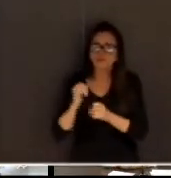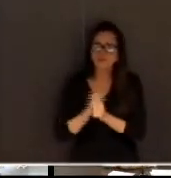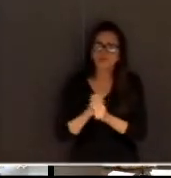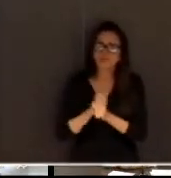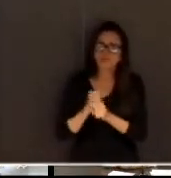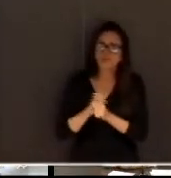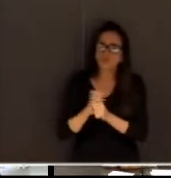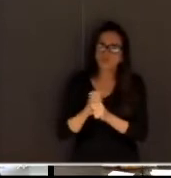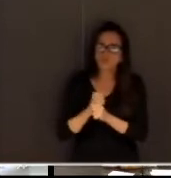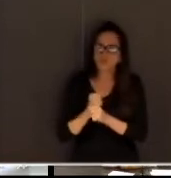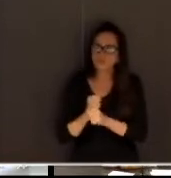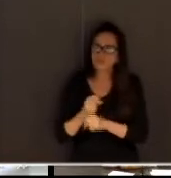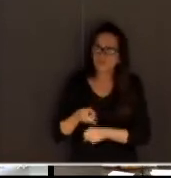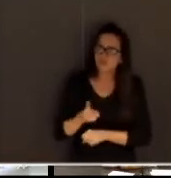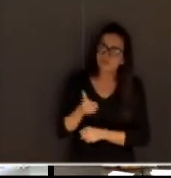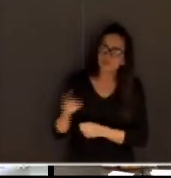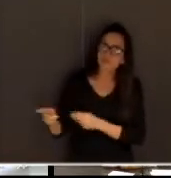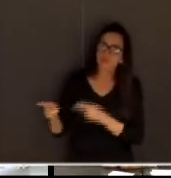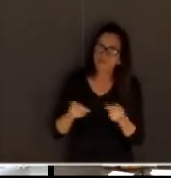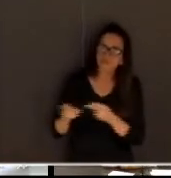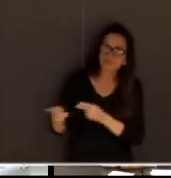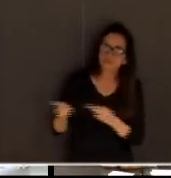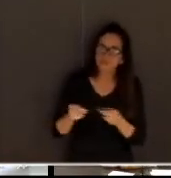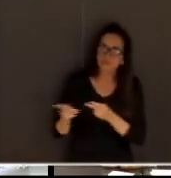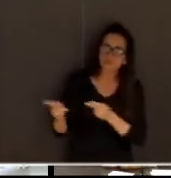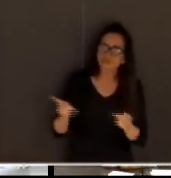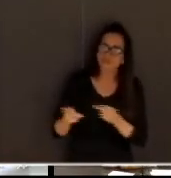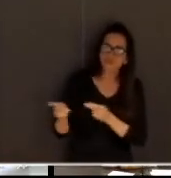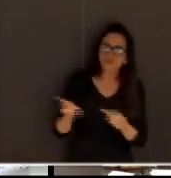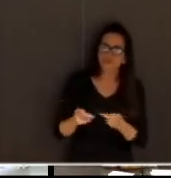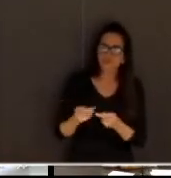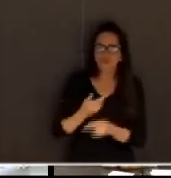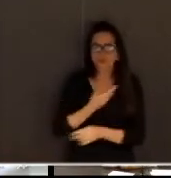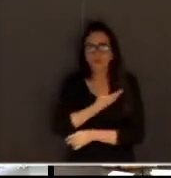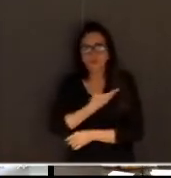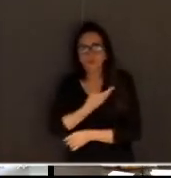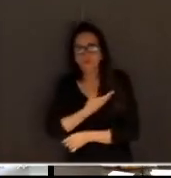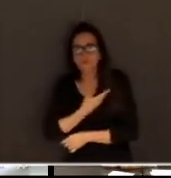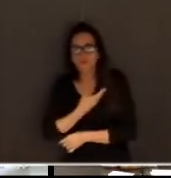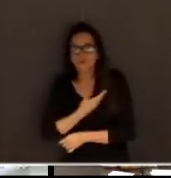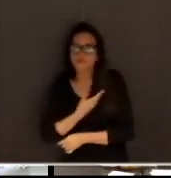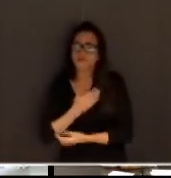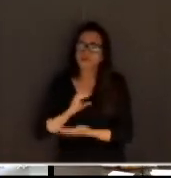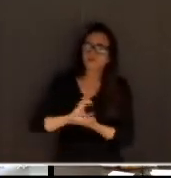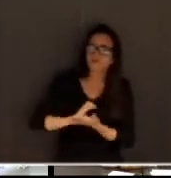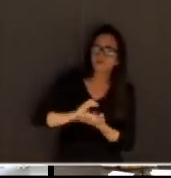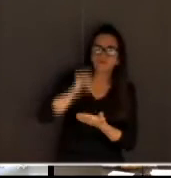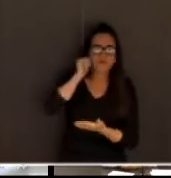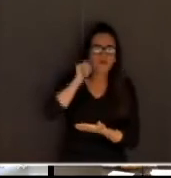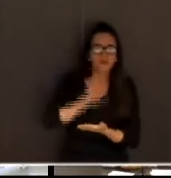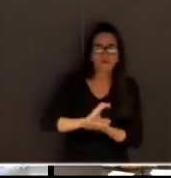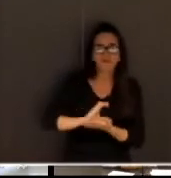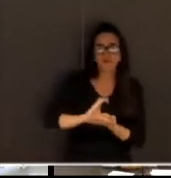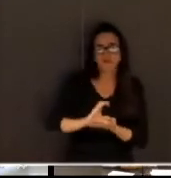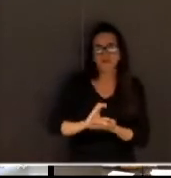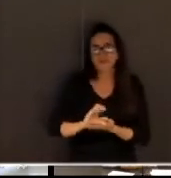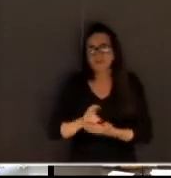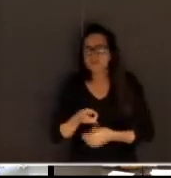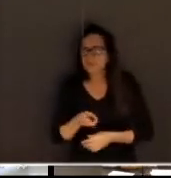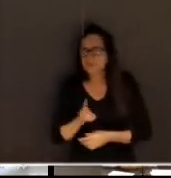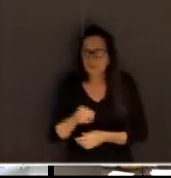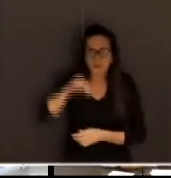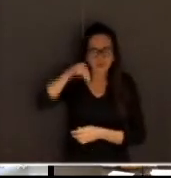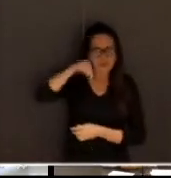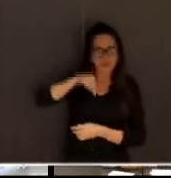eu ter sido convidado por colegas, por uma conselheira do CNMP, a doutora Thaís,